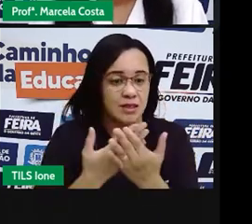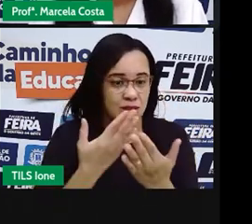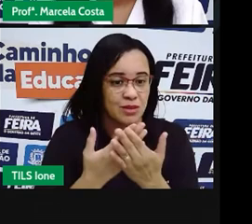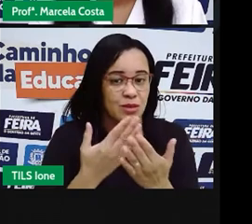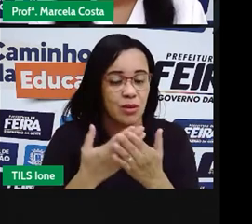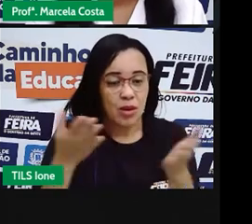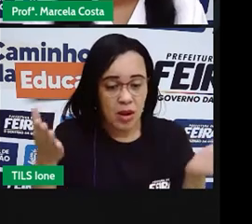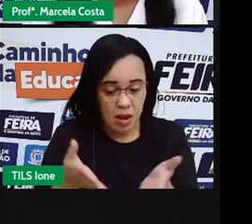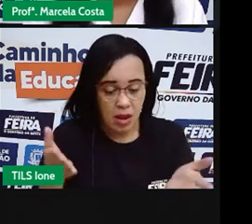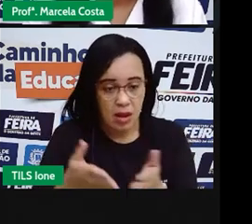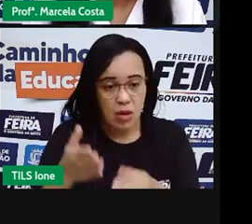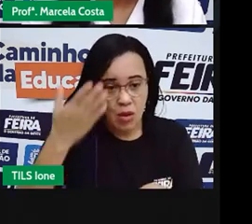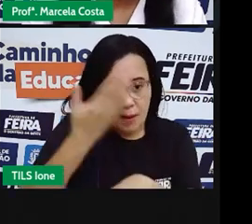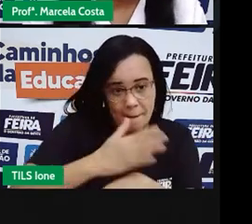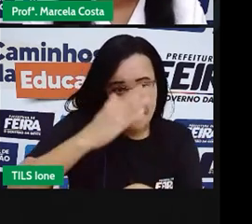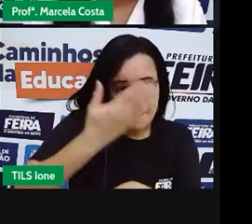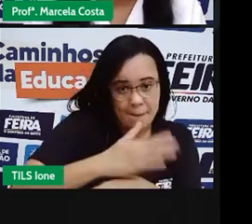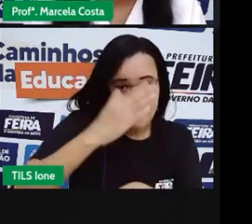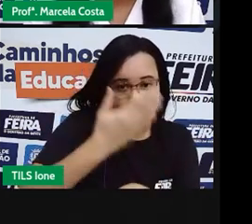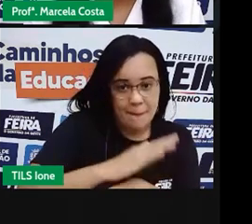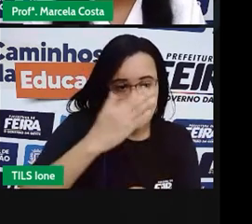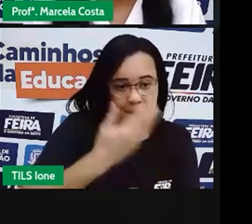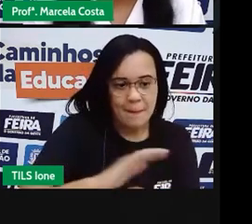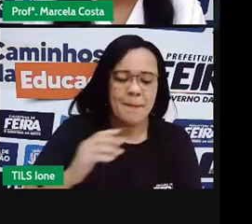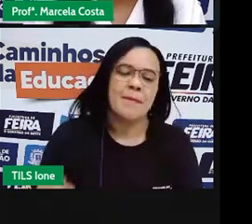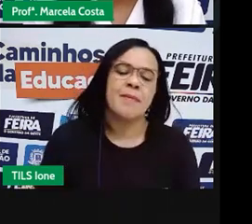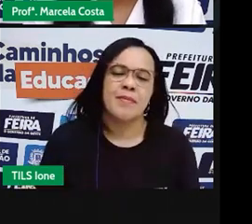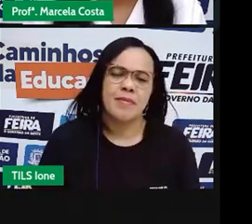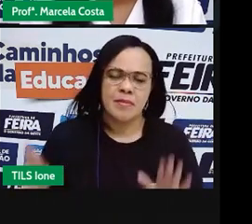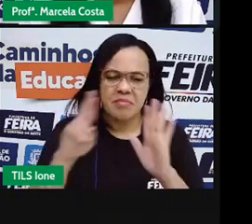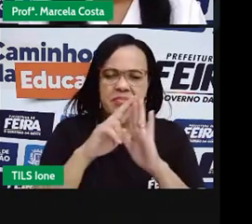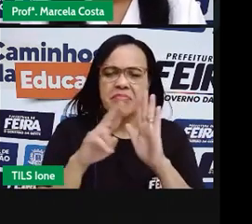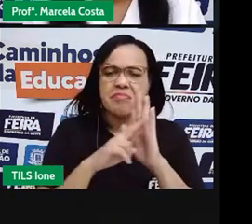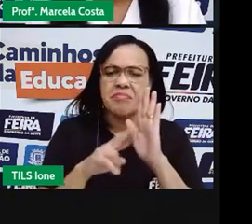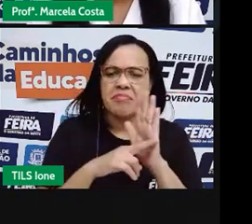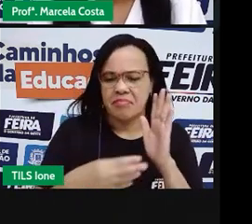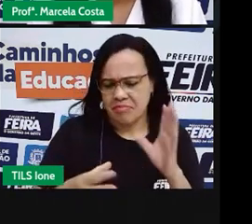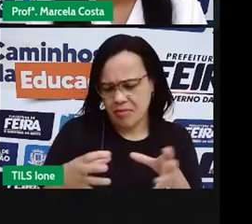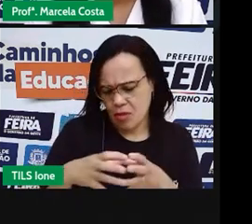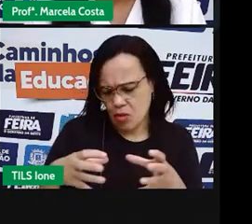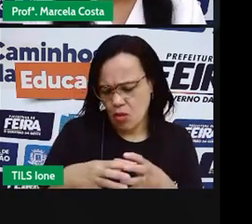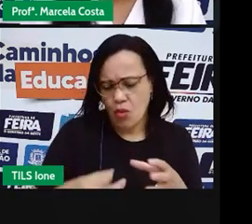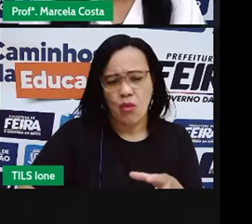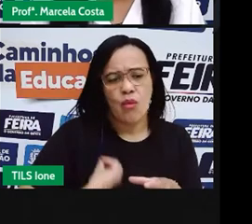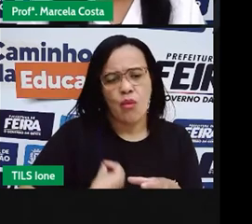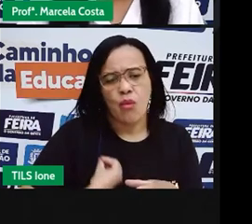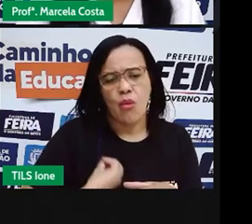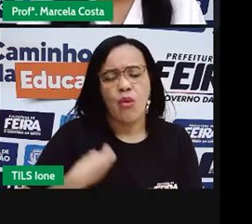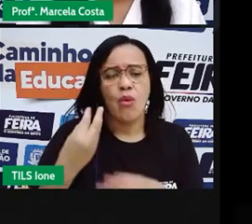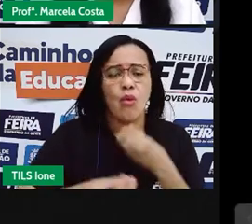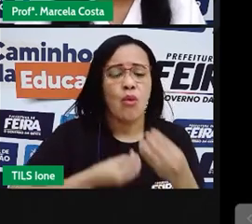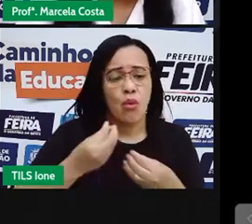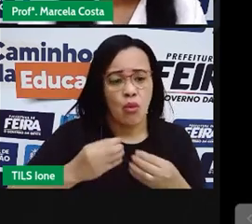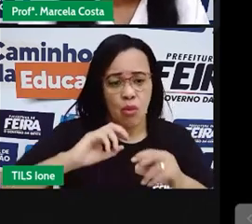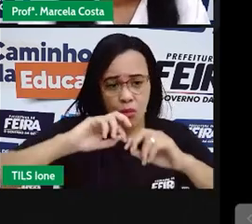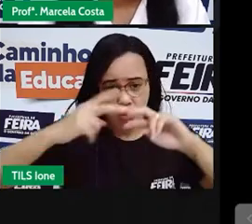Eu quero mostrar para vocês um jogo chamado Regras de contagem. Ele está disponível no site